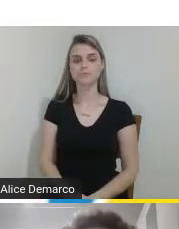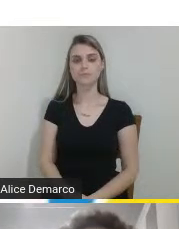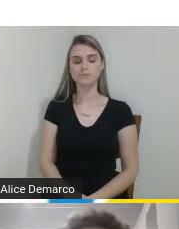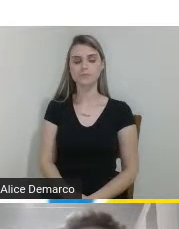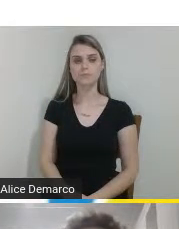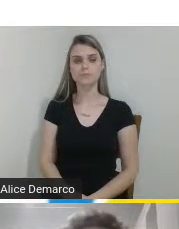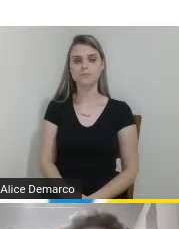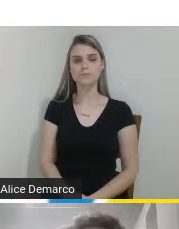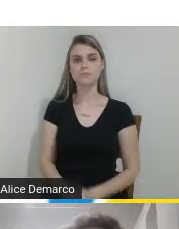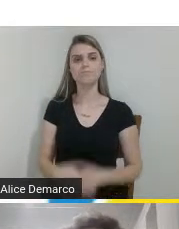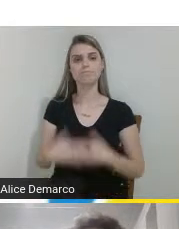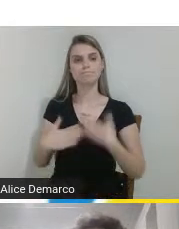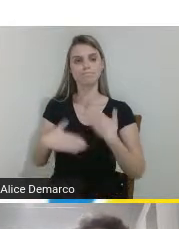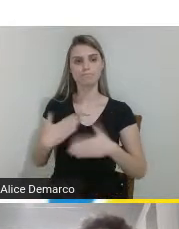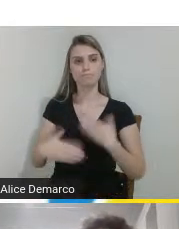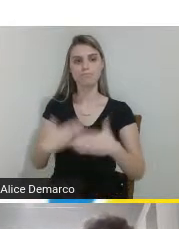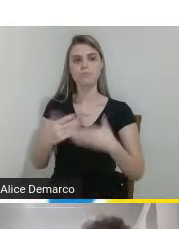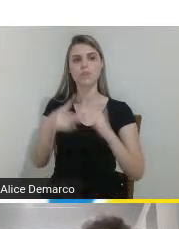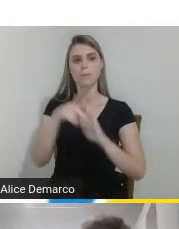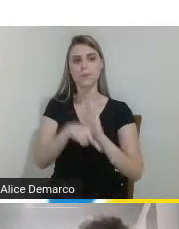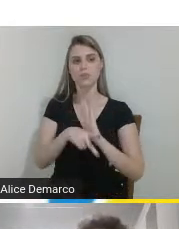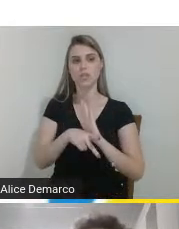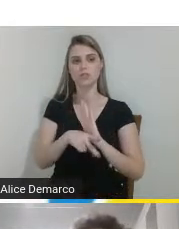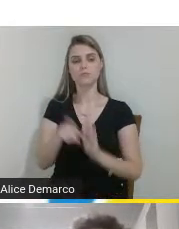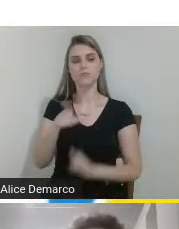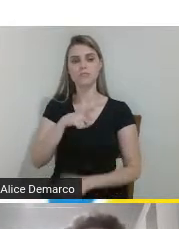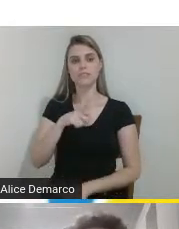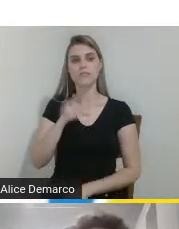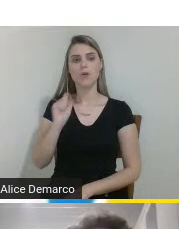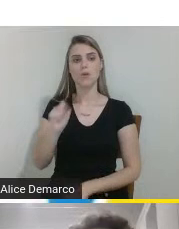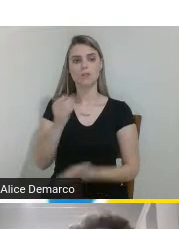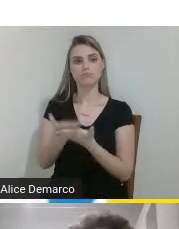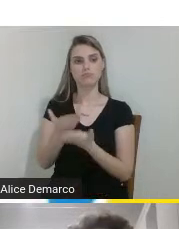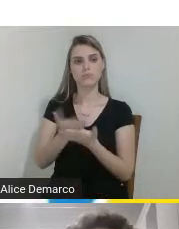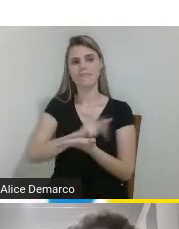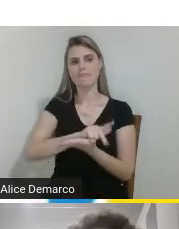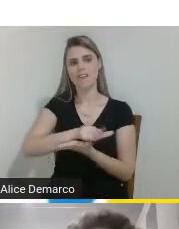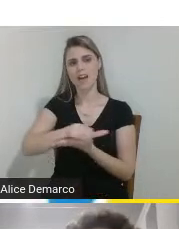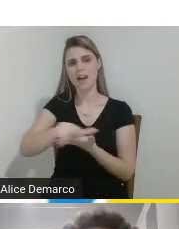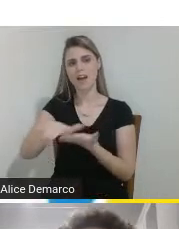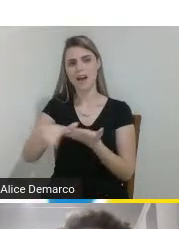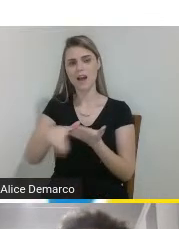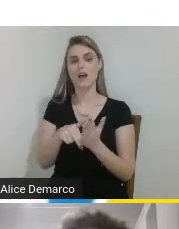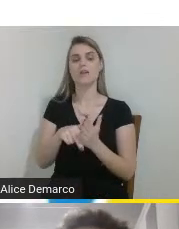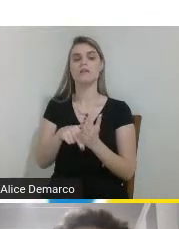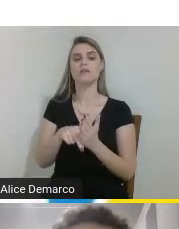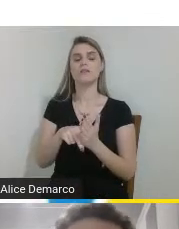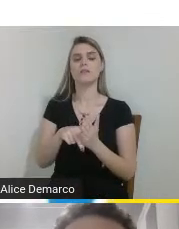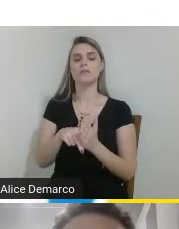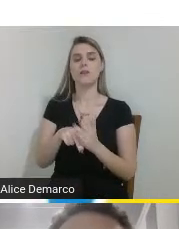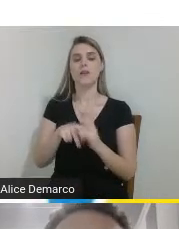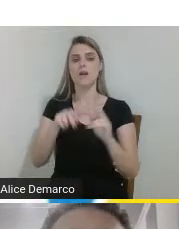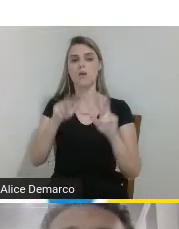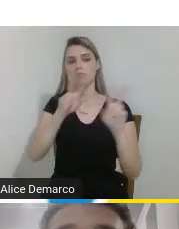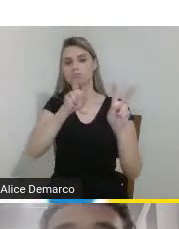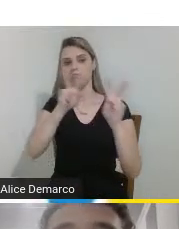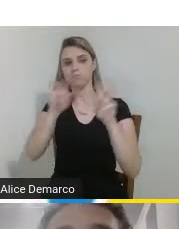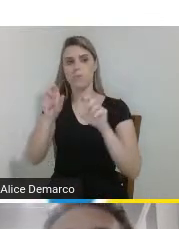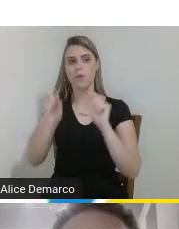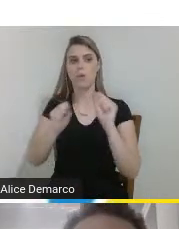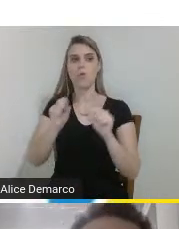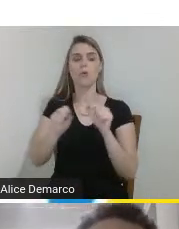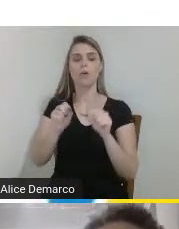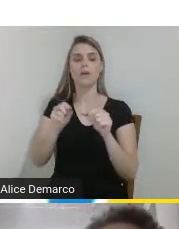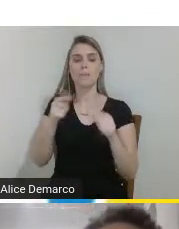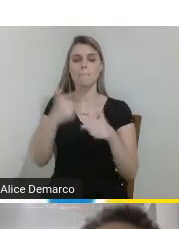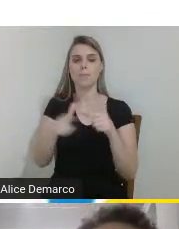ao longo do desenvolvimento desse projeto nós tivemos que estudar vários conceitos relacionados a problemas na audição e entre eles